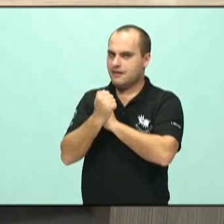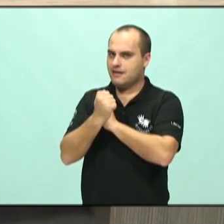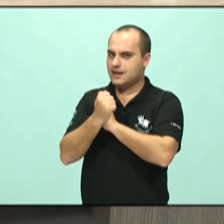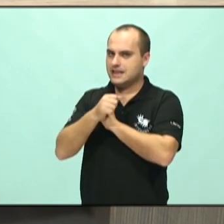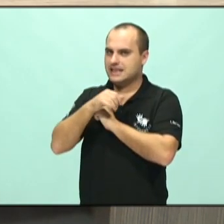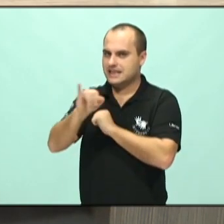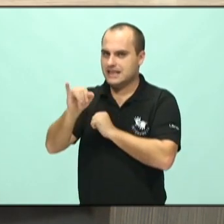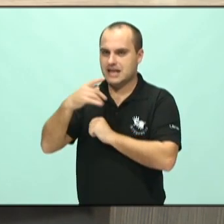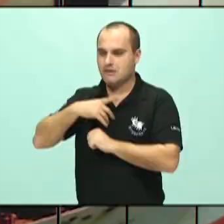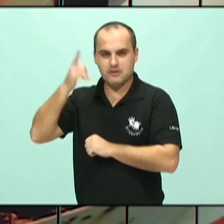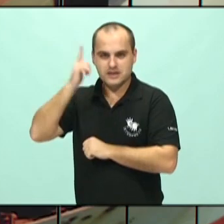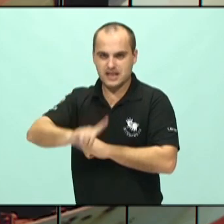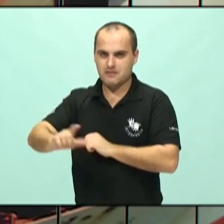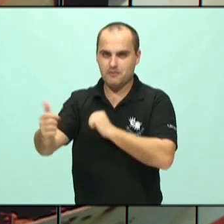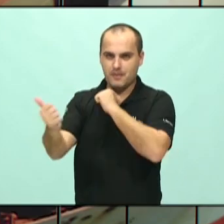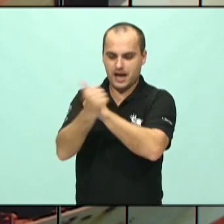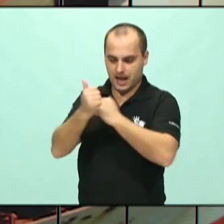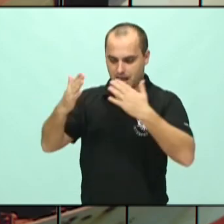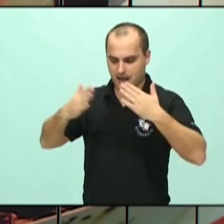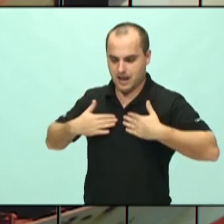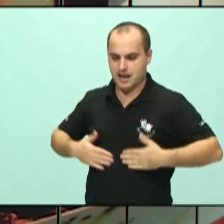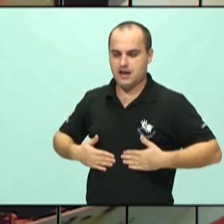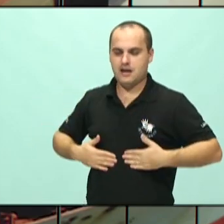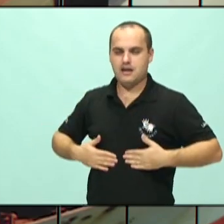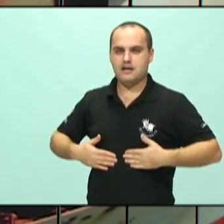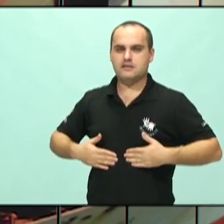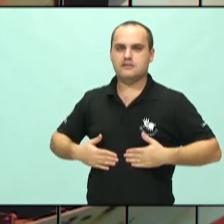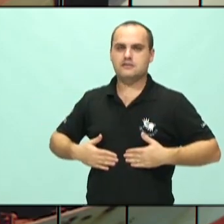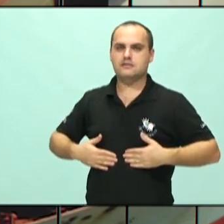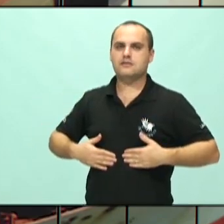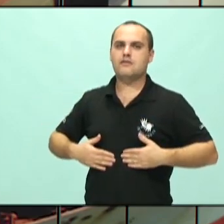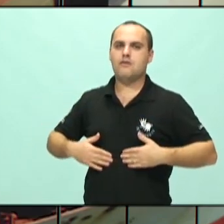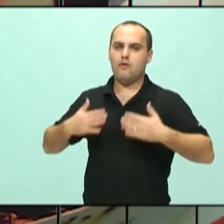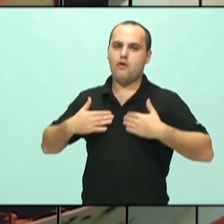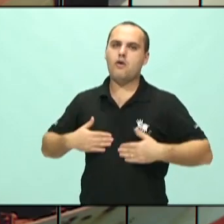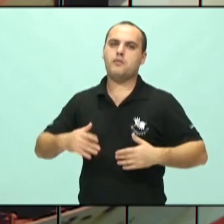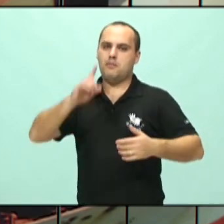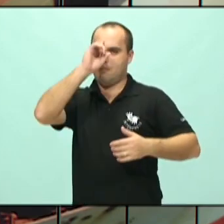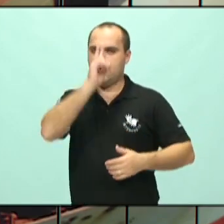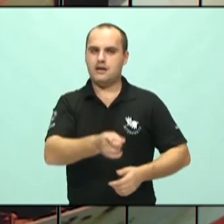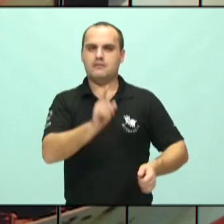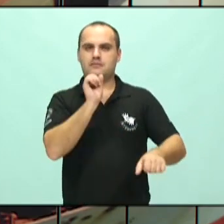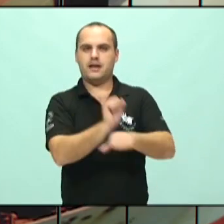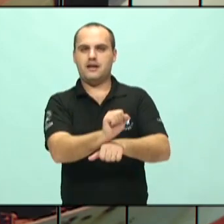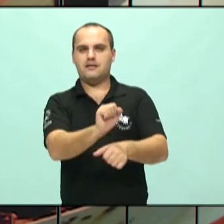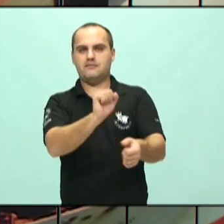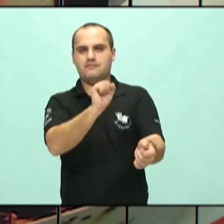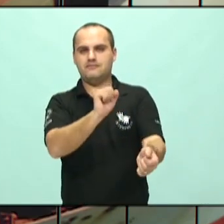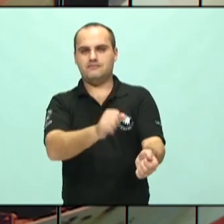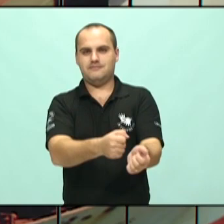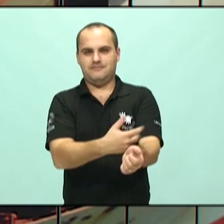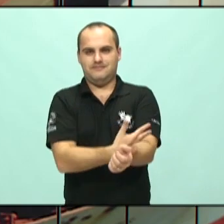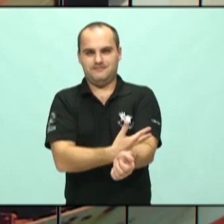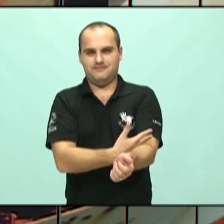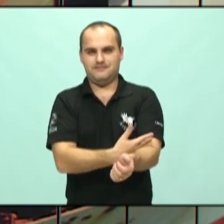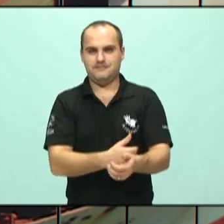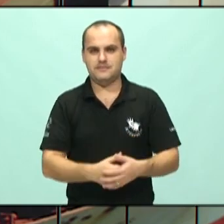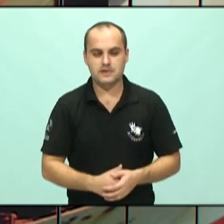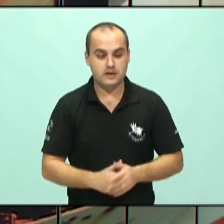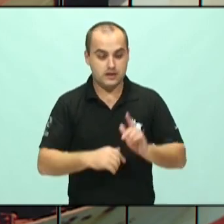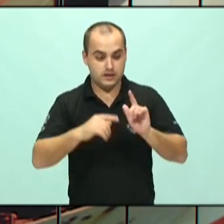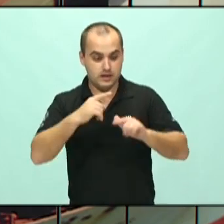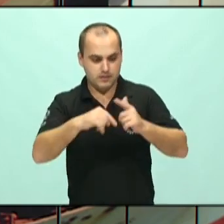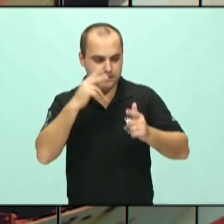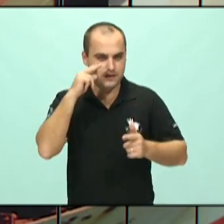sentimentalmente. E aí, obviamente, quando fizermos exames desses pacientes, taxas de serotonina, dopamina, a gente vai ver que está tudo